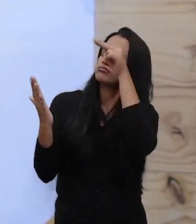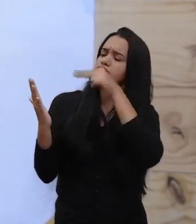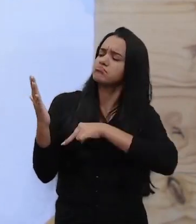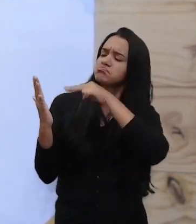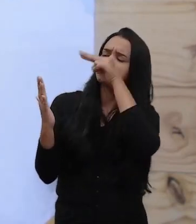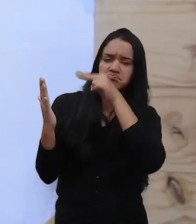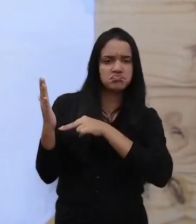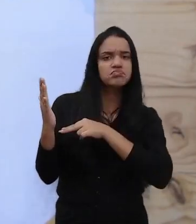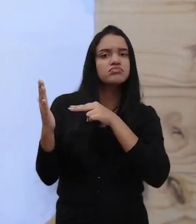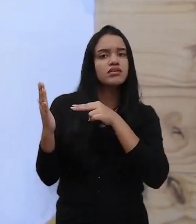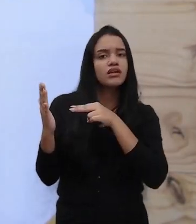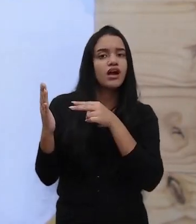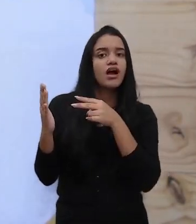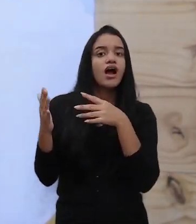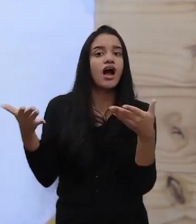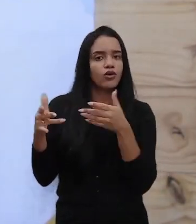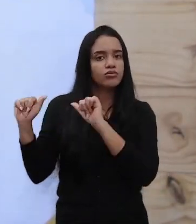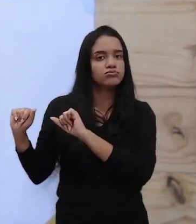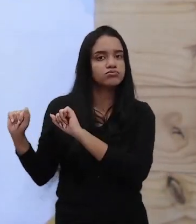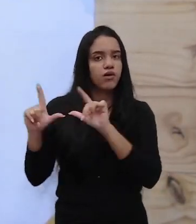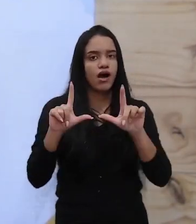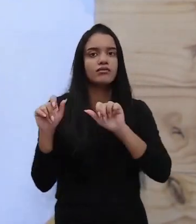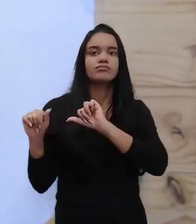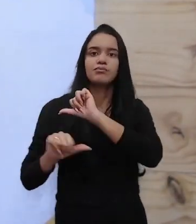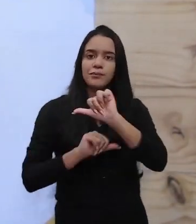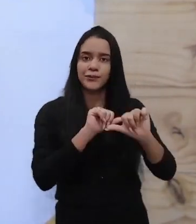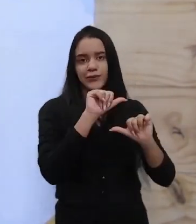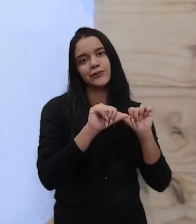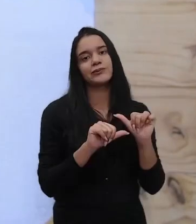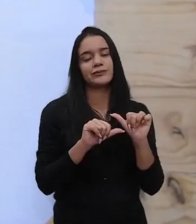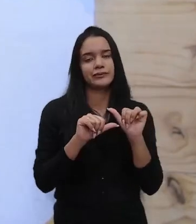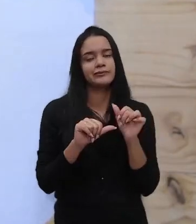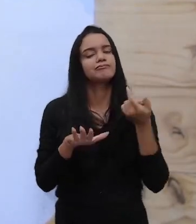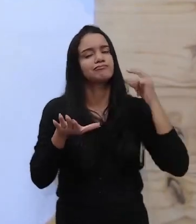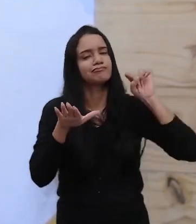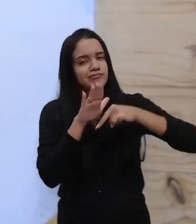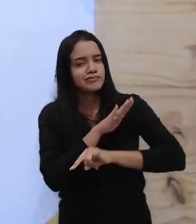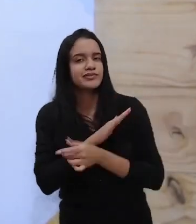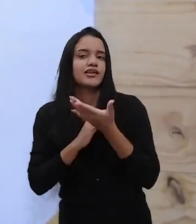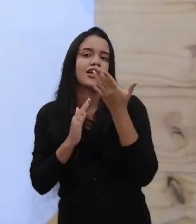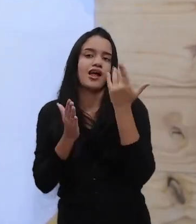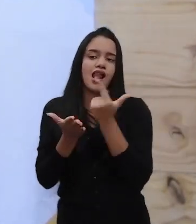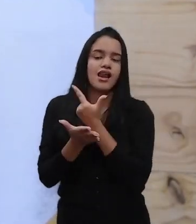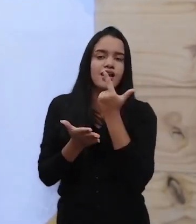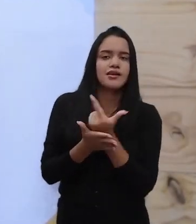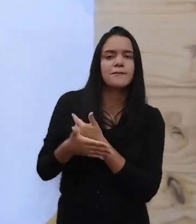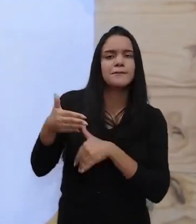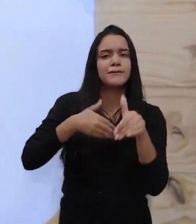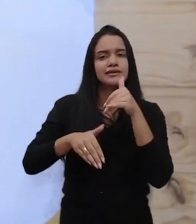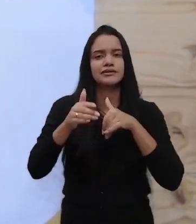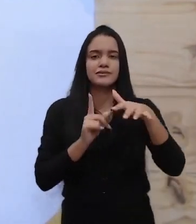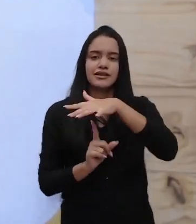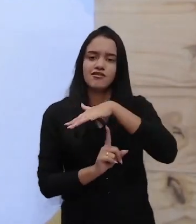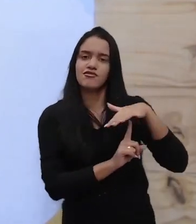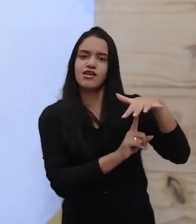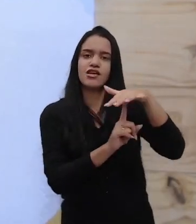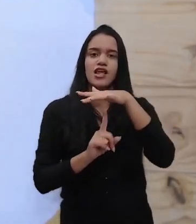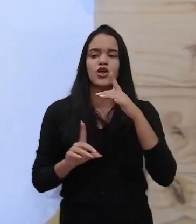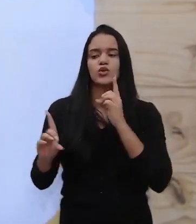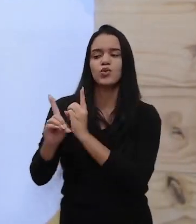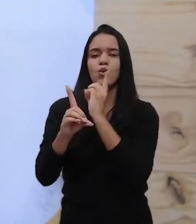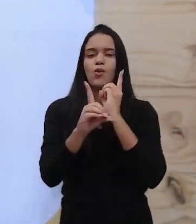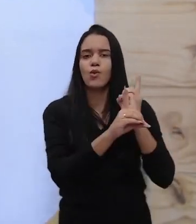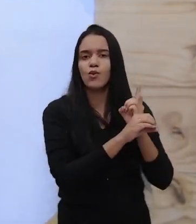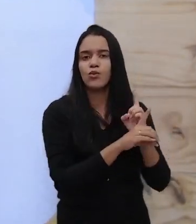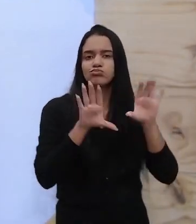matéria e já segue para uma próxima. Se aprofunde, seja denso. Procure ler livros, participe de feiras, participe de encontros,